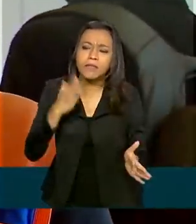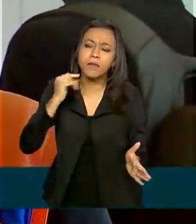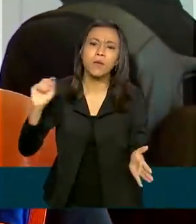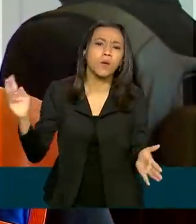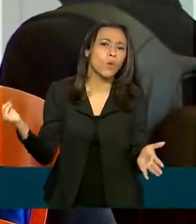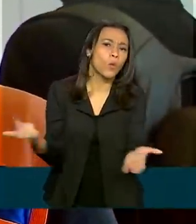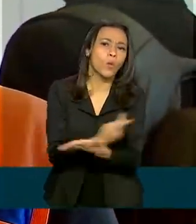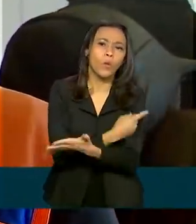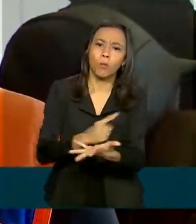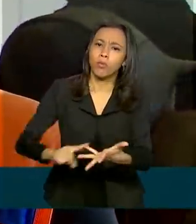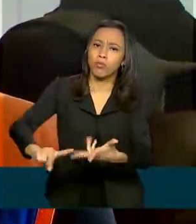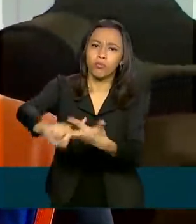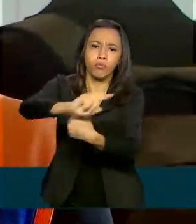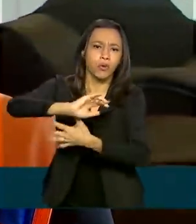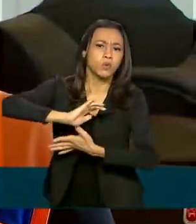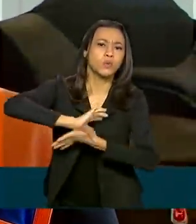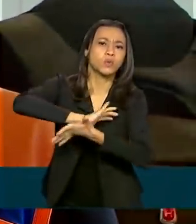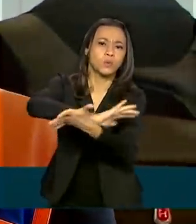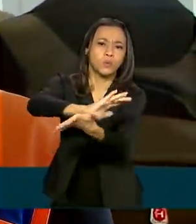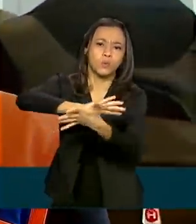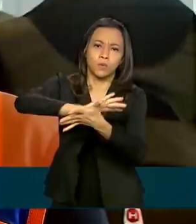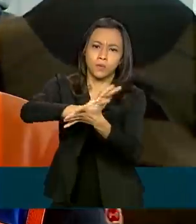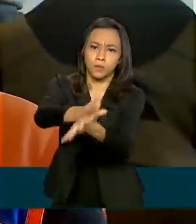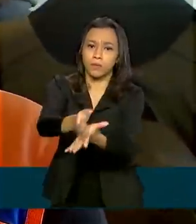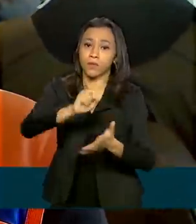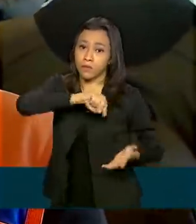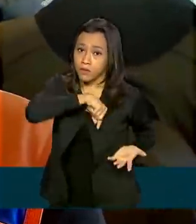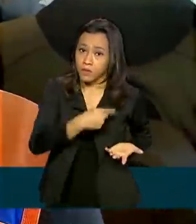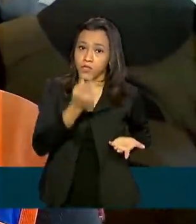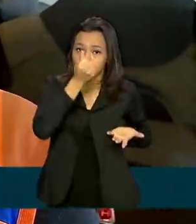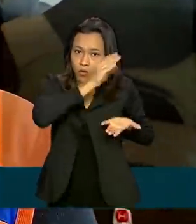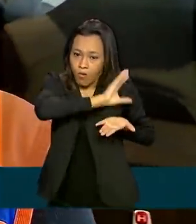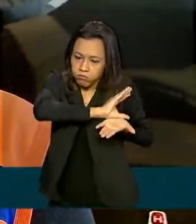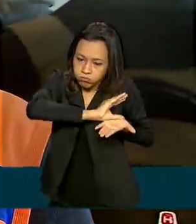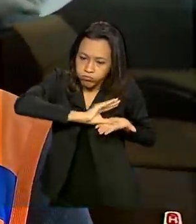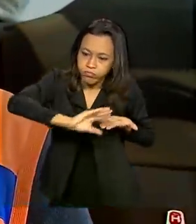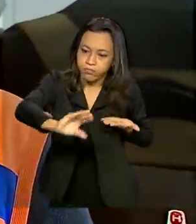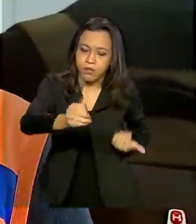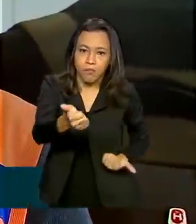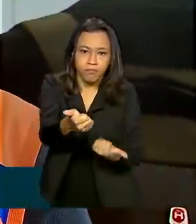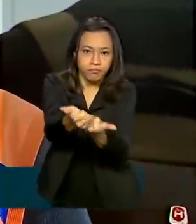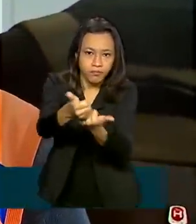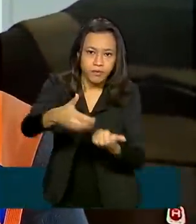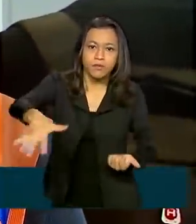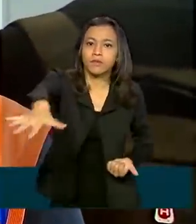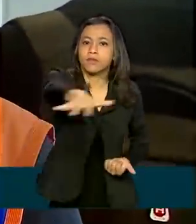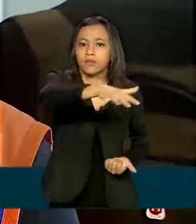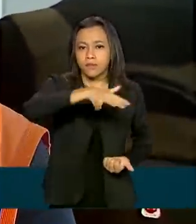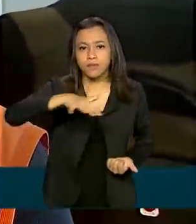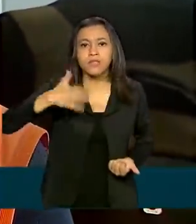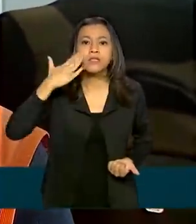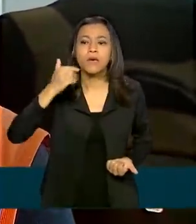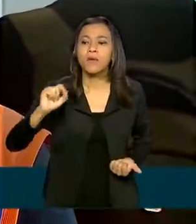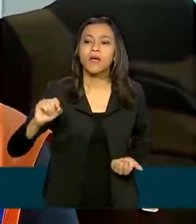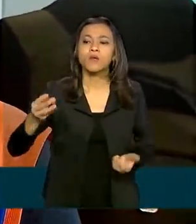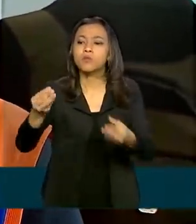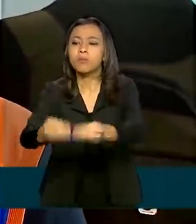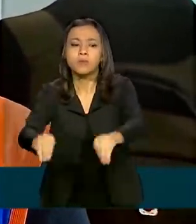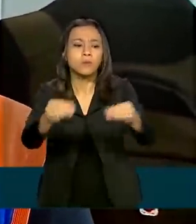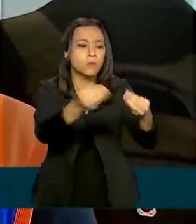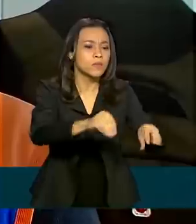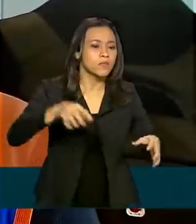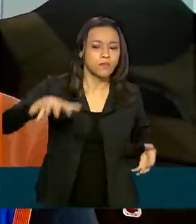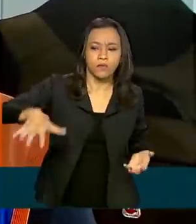possa liberar os recursos a partir desse montante. Levanta quais são os danos de infraestrutura